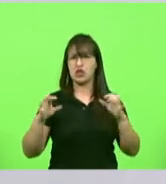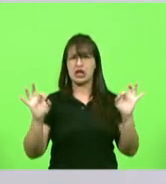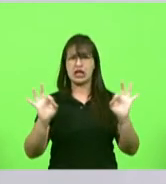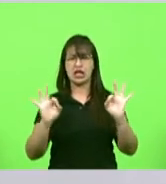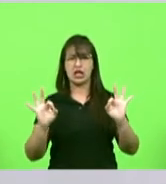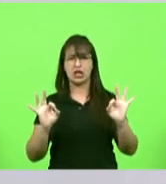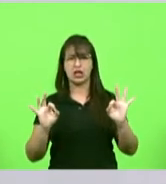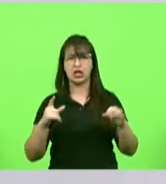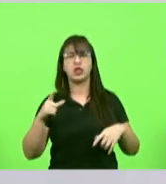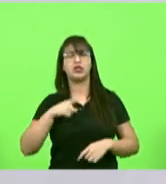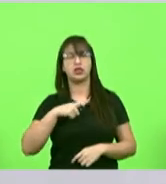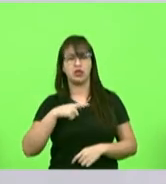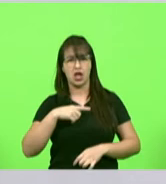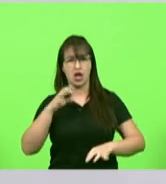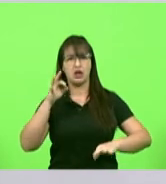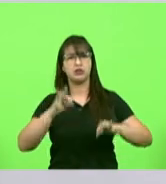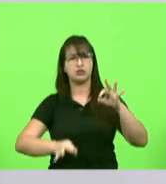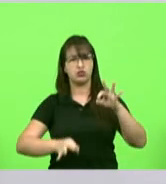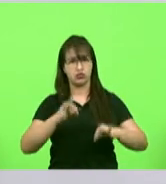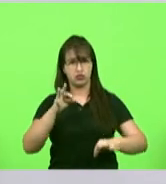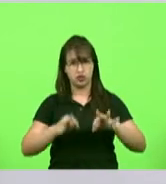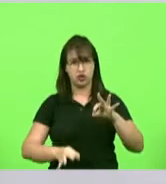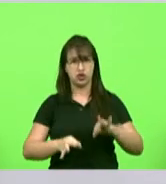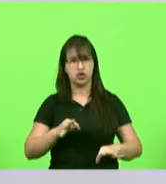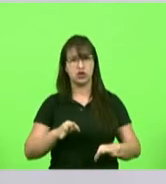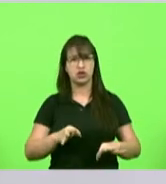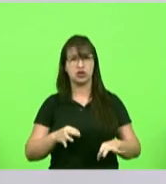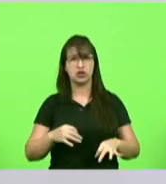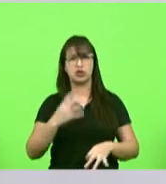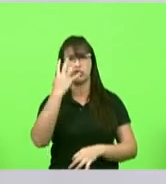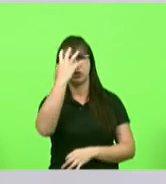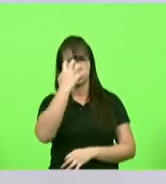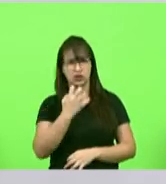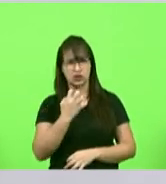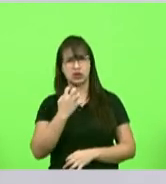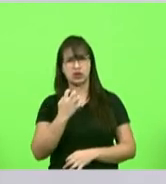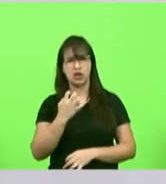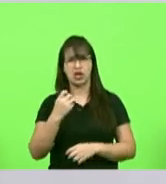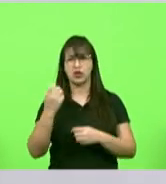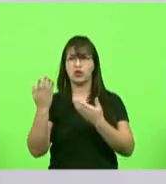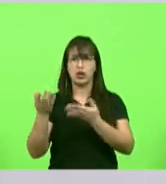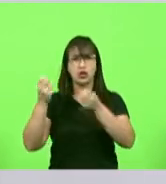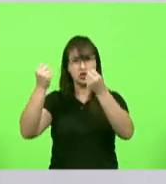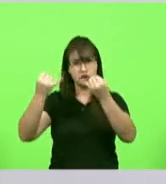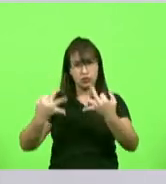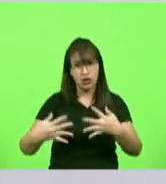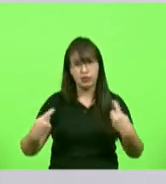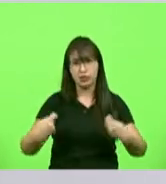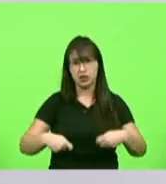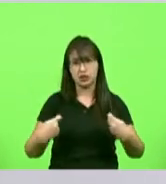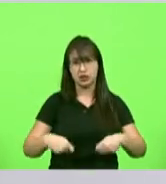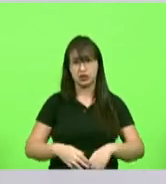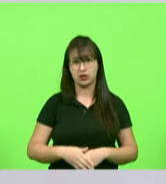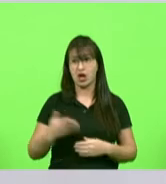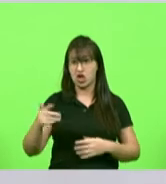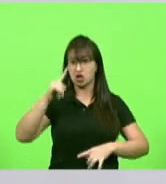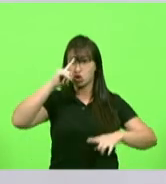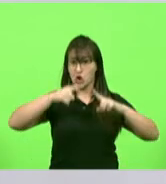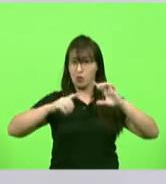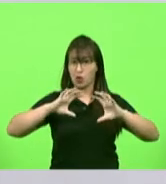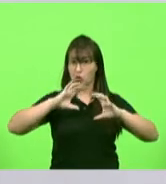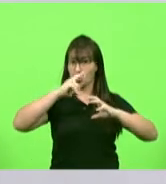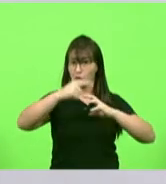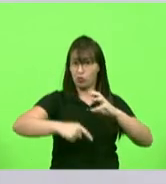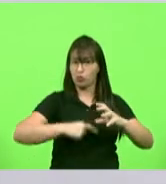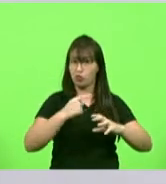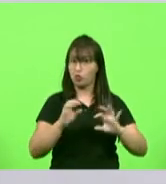e que precisa haver algo muito sério que justifique aquilo que foi feito não são os donos do mundo respeitem